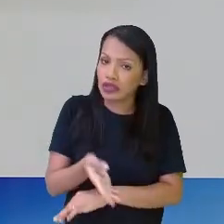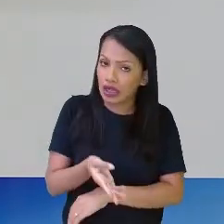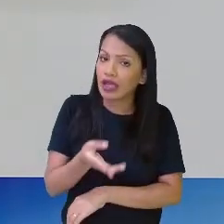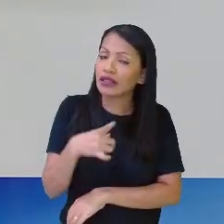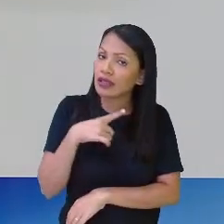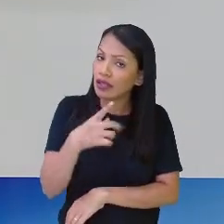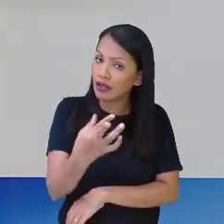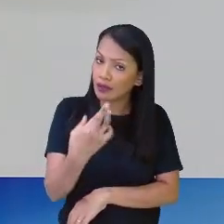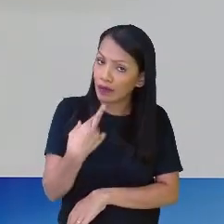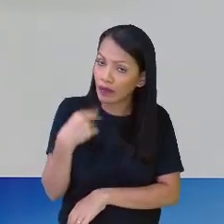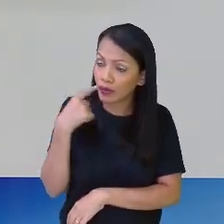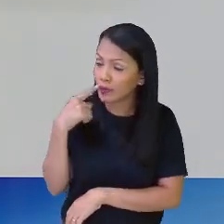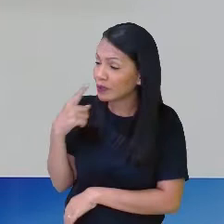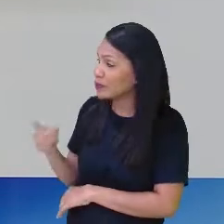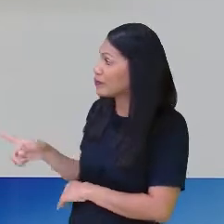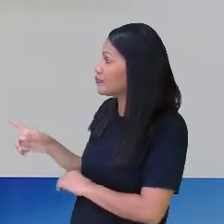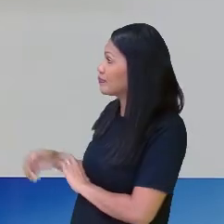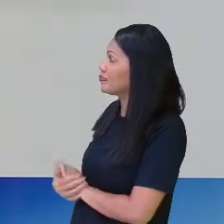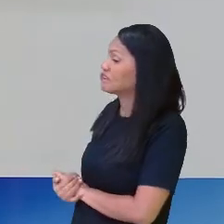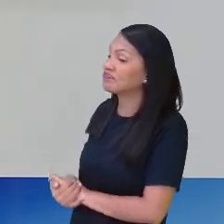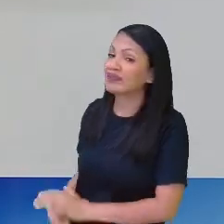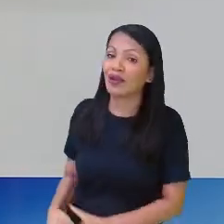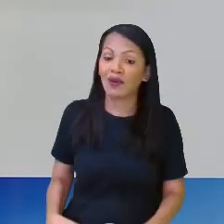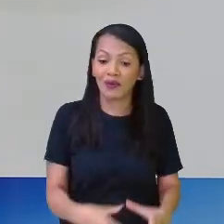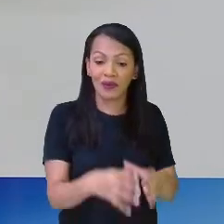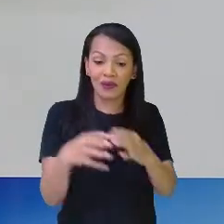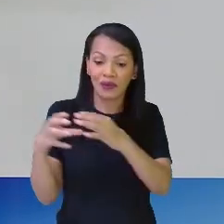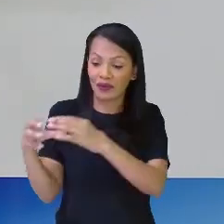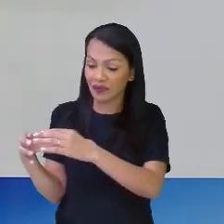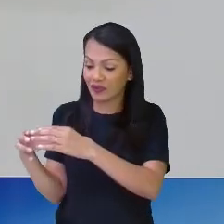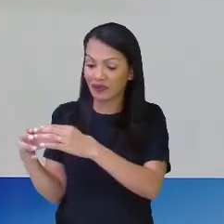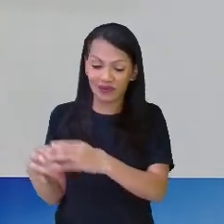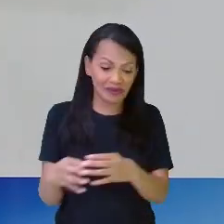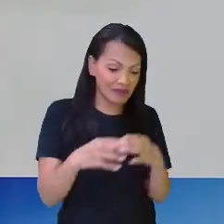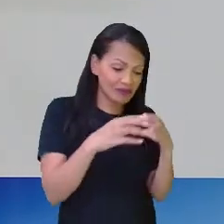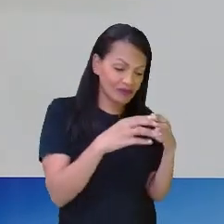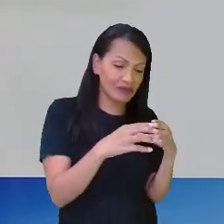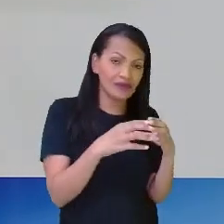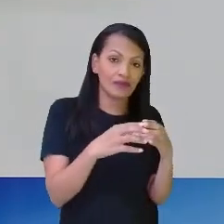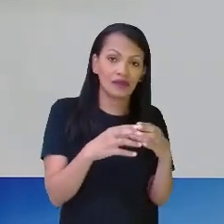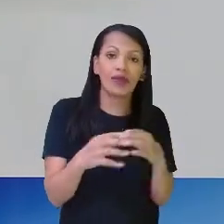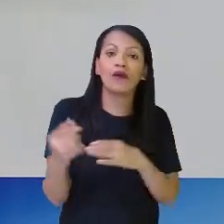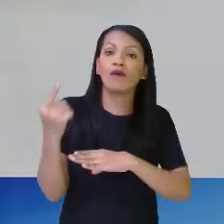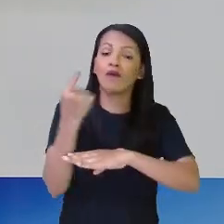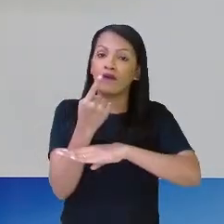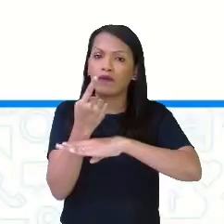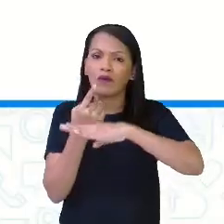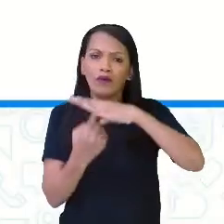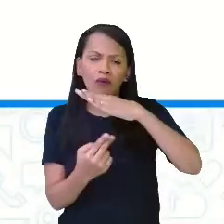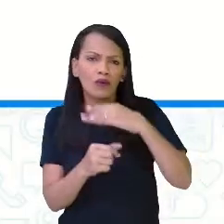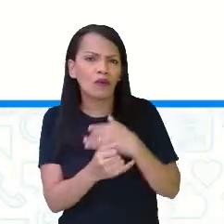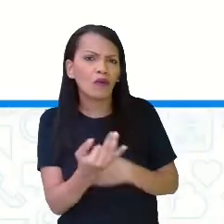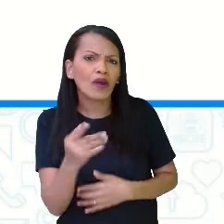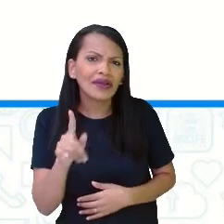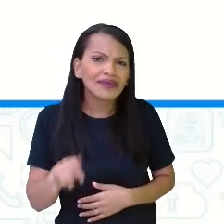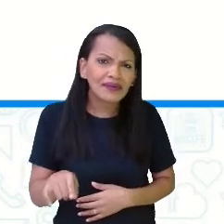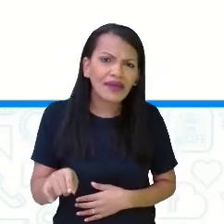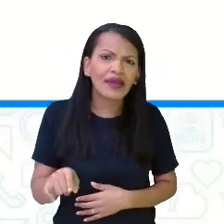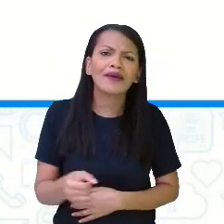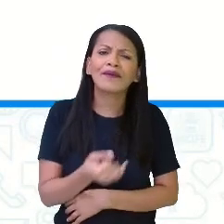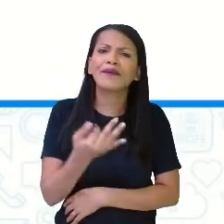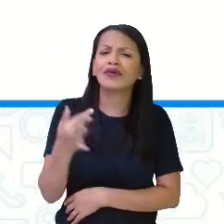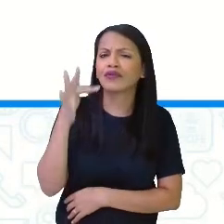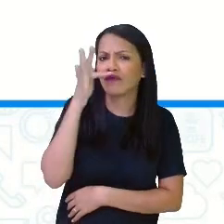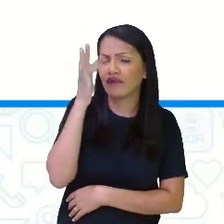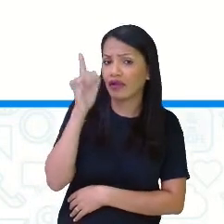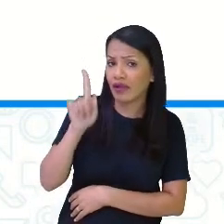ao meio. Coloquei um grupo aqui e um grupo aqui. Um de dois. Quanto é? Quantas rosas